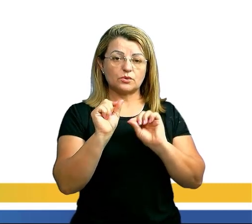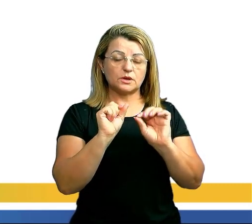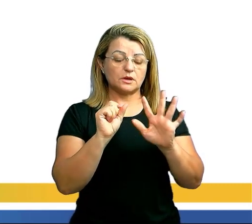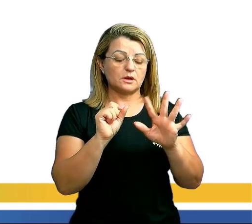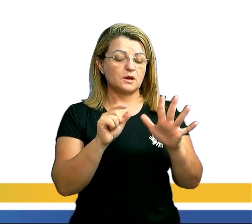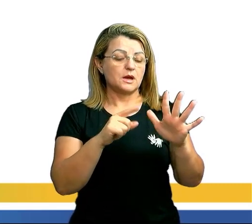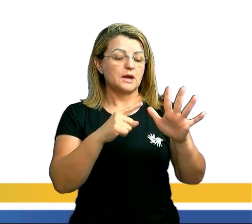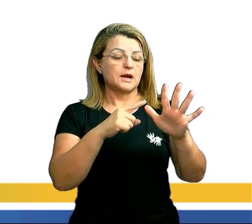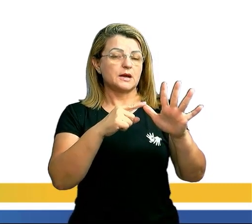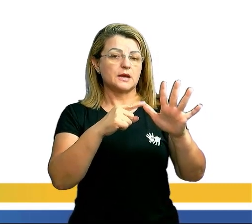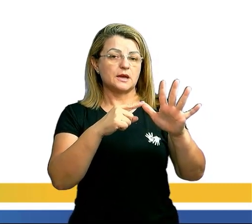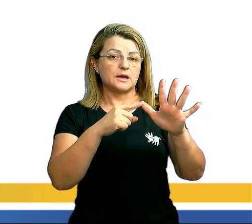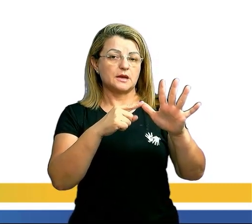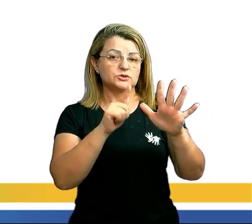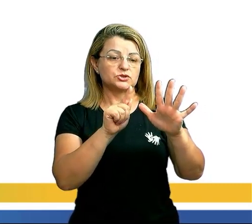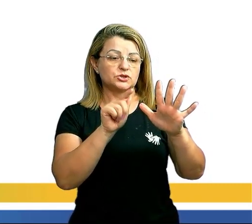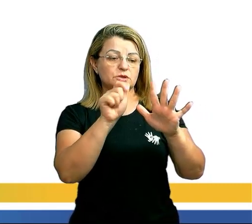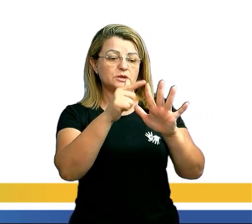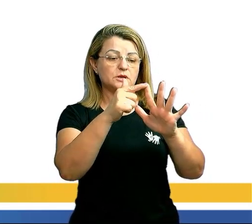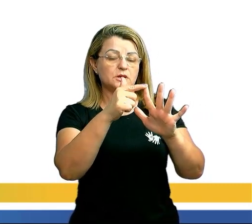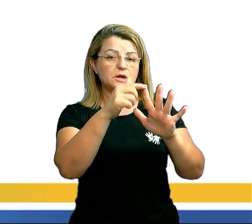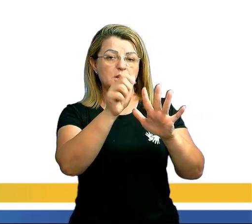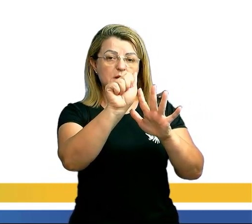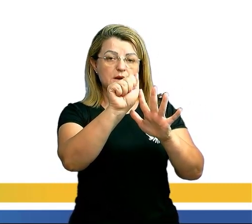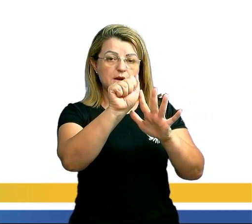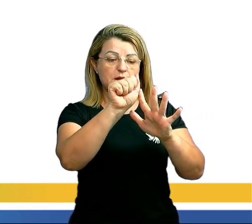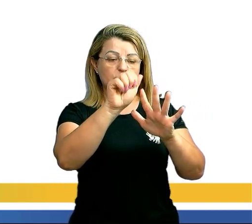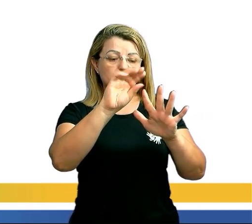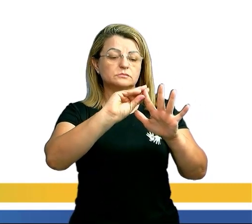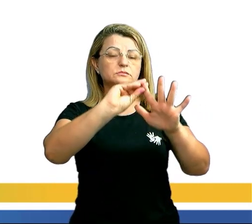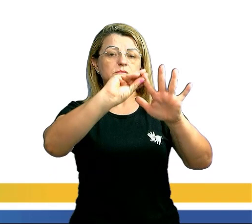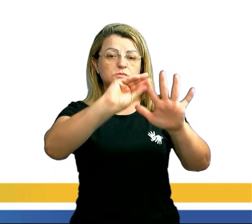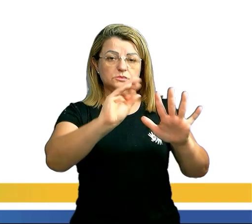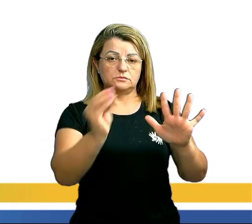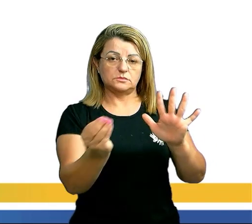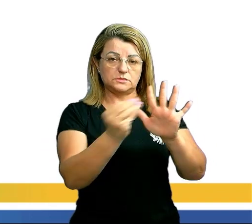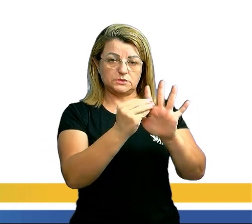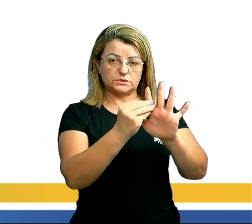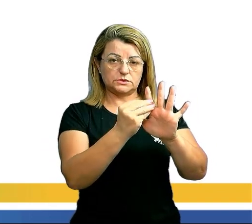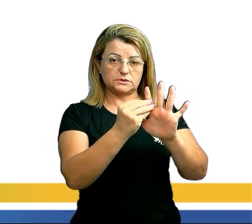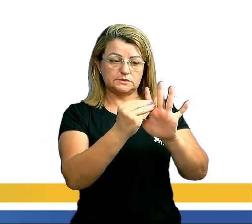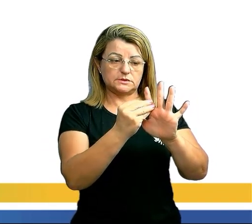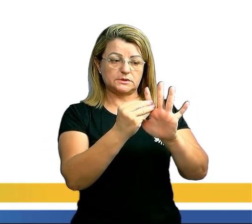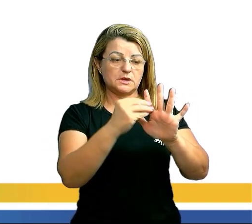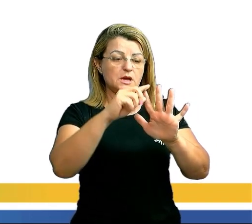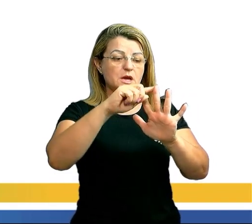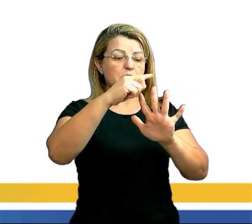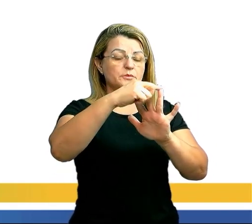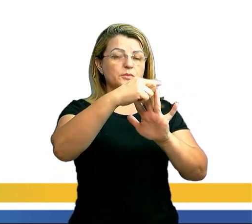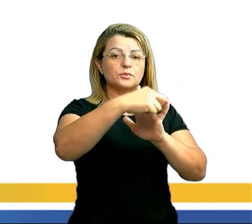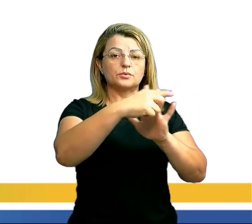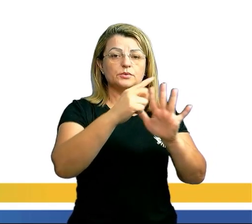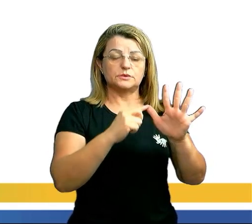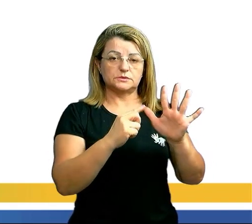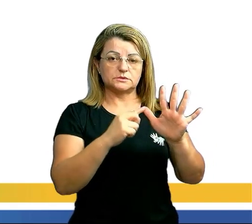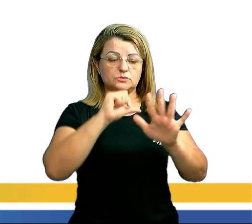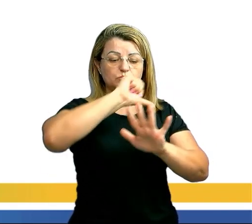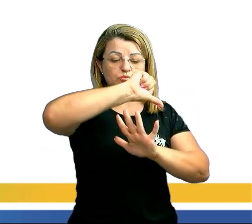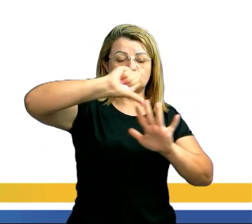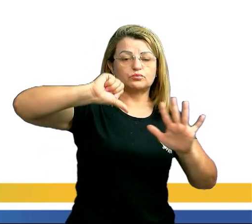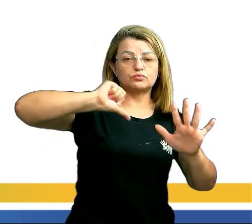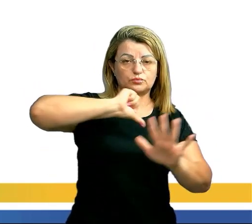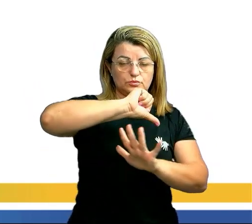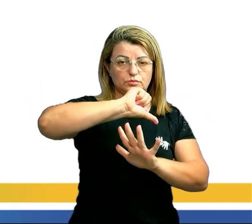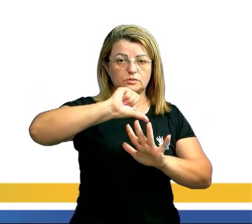Aqui, ó. Então, fixamos a letra A e permutamos as outras, correto? Que são permutação de quatro